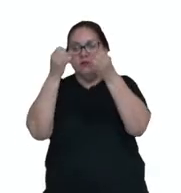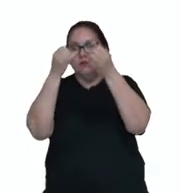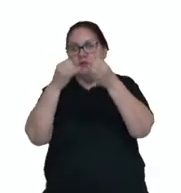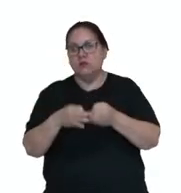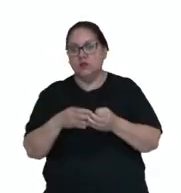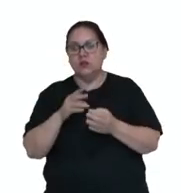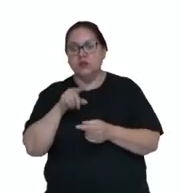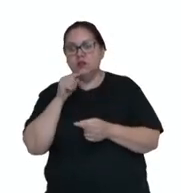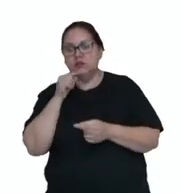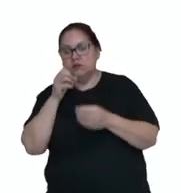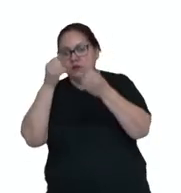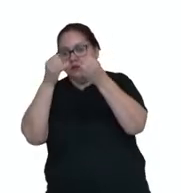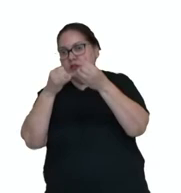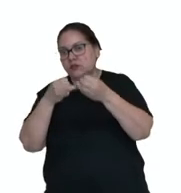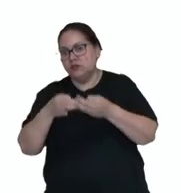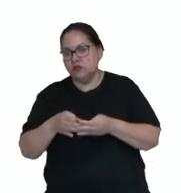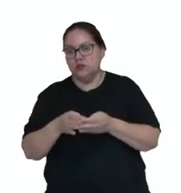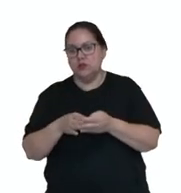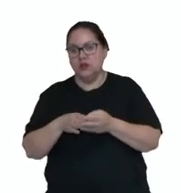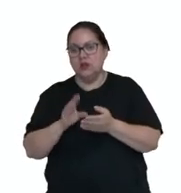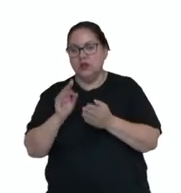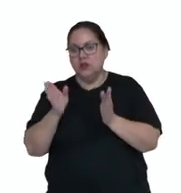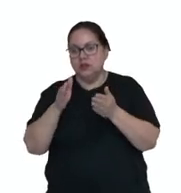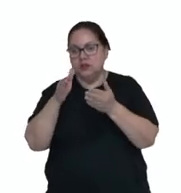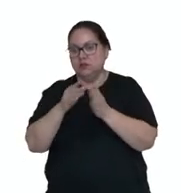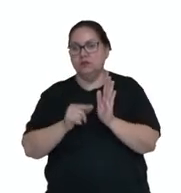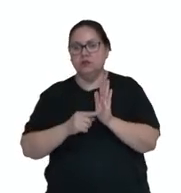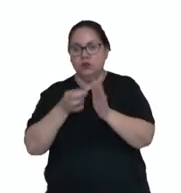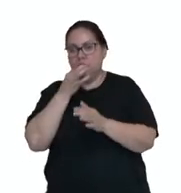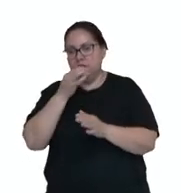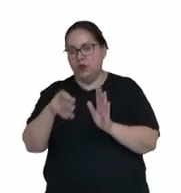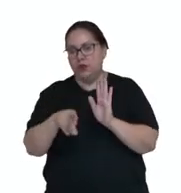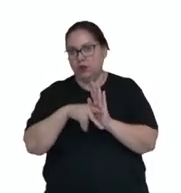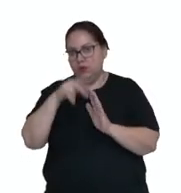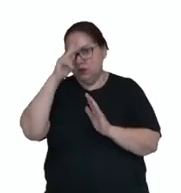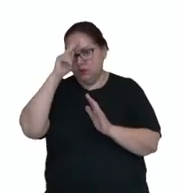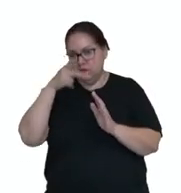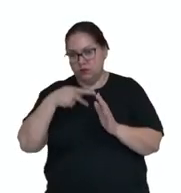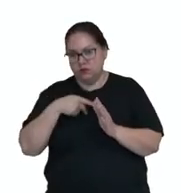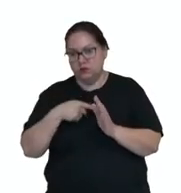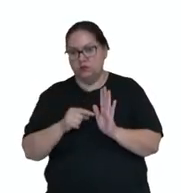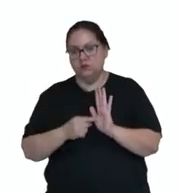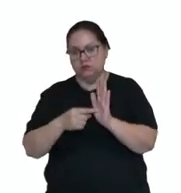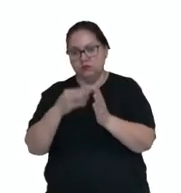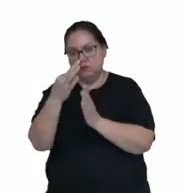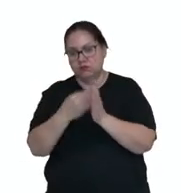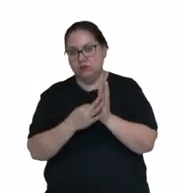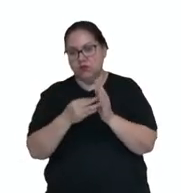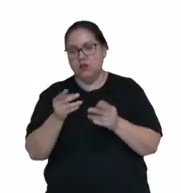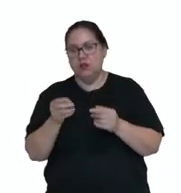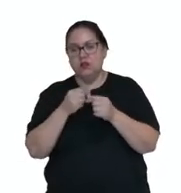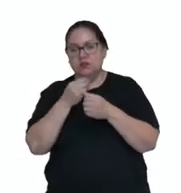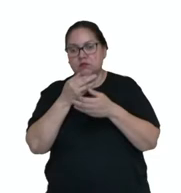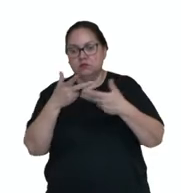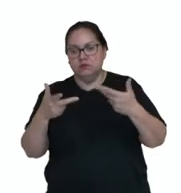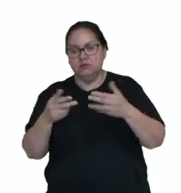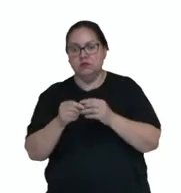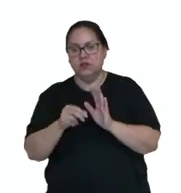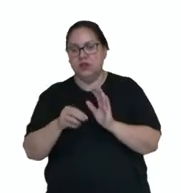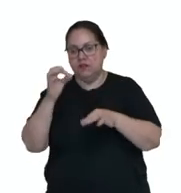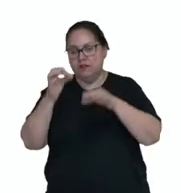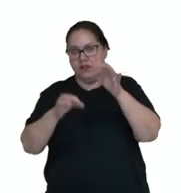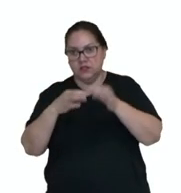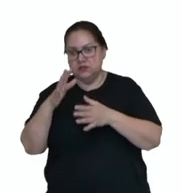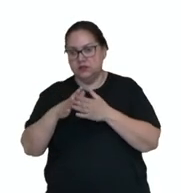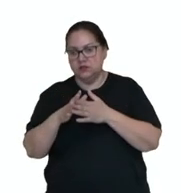Na abordagem descritiva, a resenha não apresenta a opinião do resenhista. O texto apresenta a obra e comentários sem avaliação,